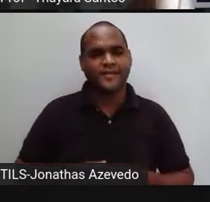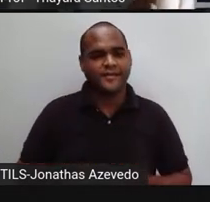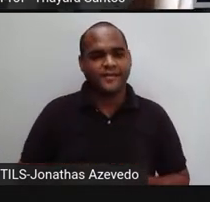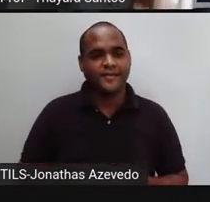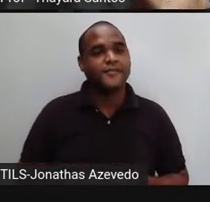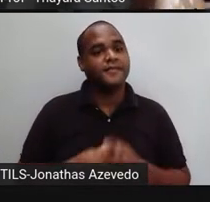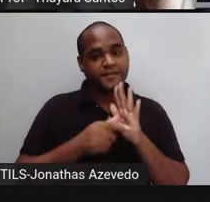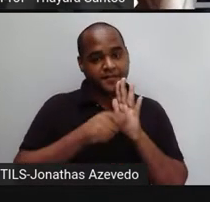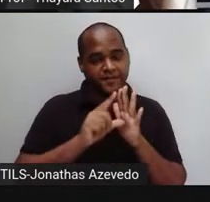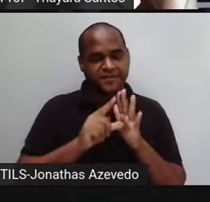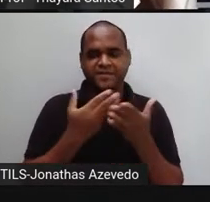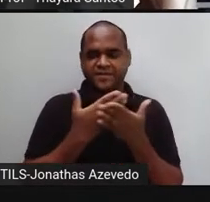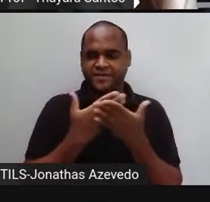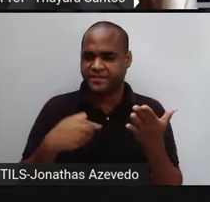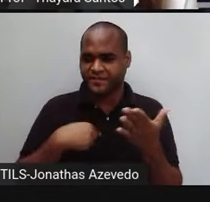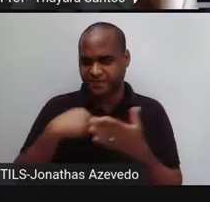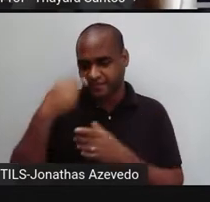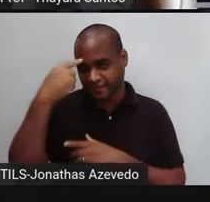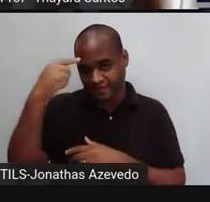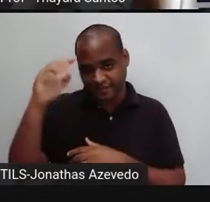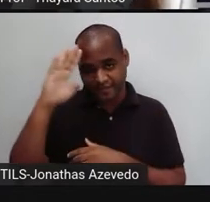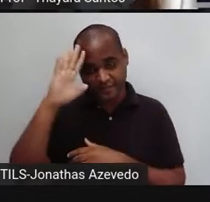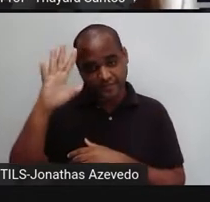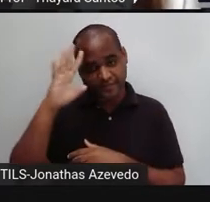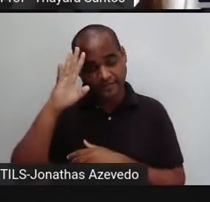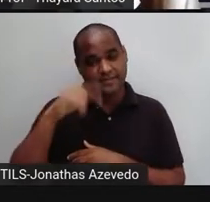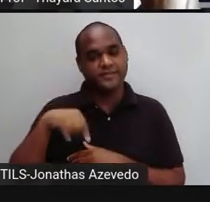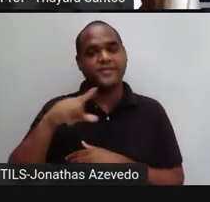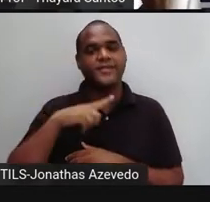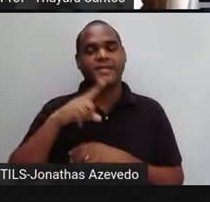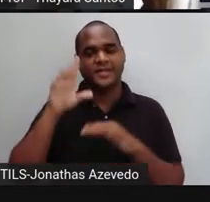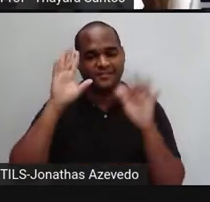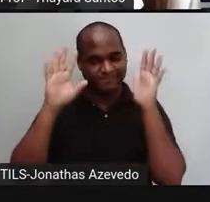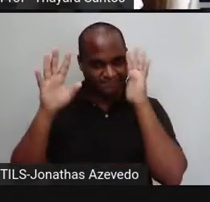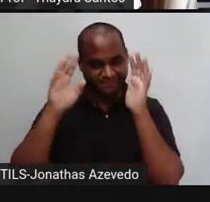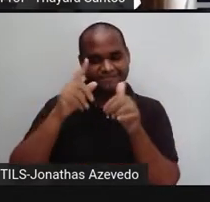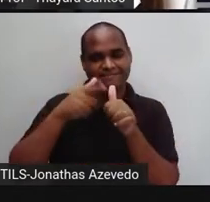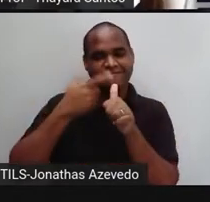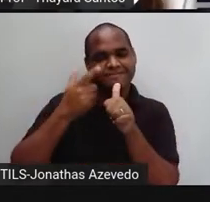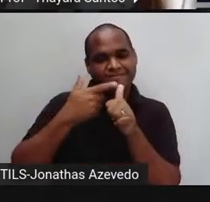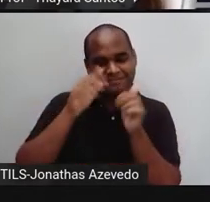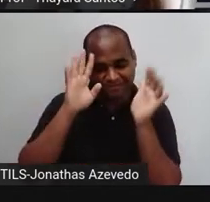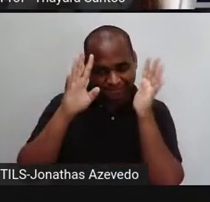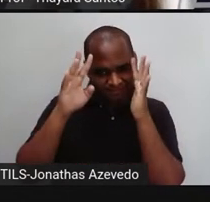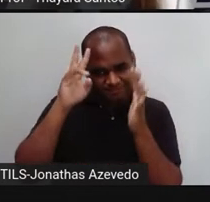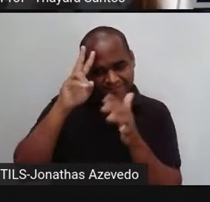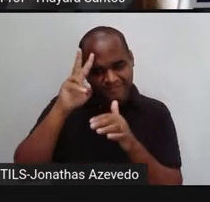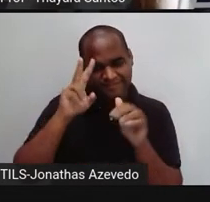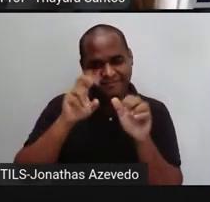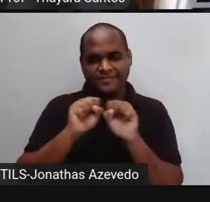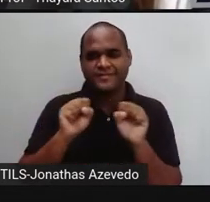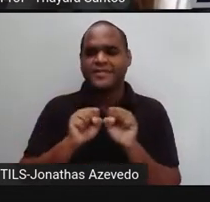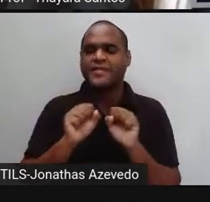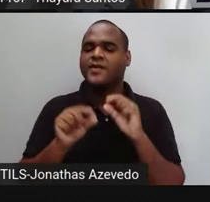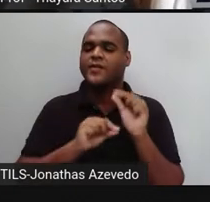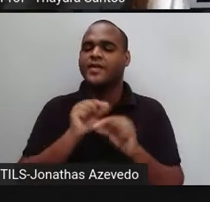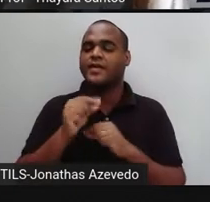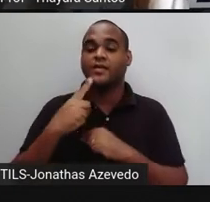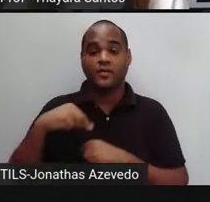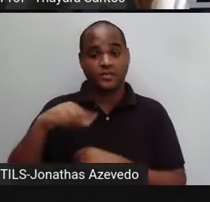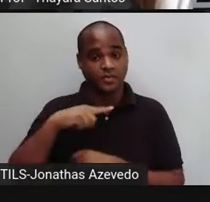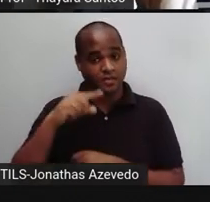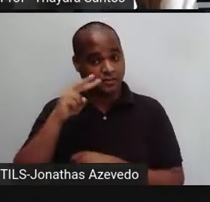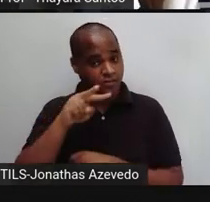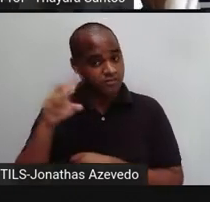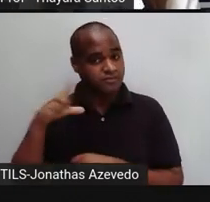Antes da gente falar especificamente sobre o sistema respiratório, vamos relembrar o que é um sistema. A gente já viu que um